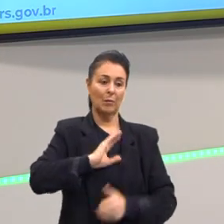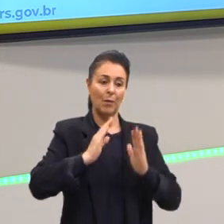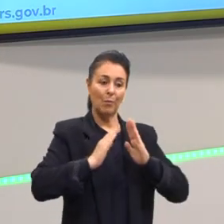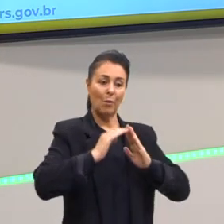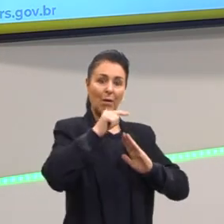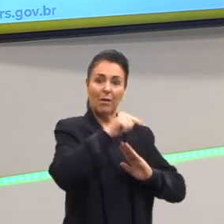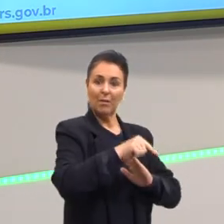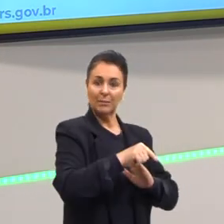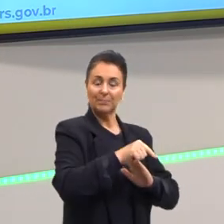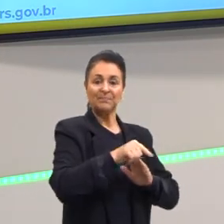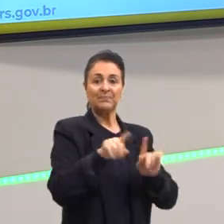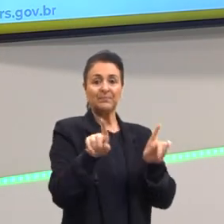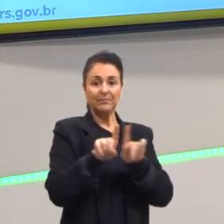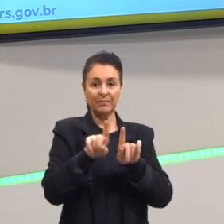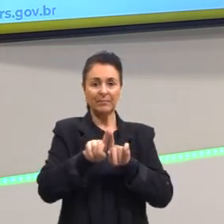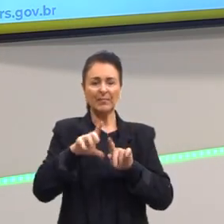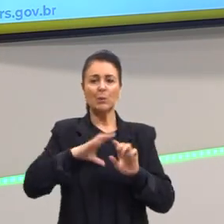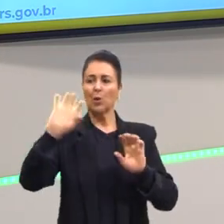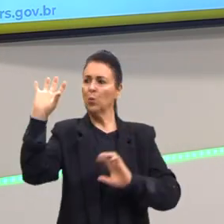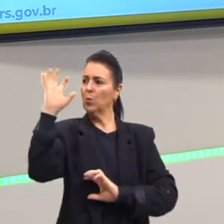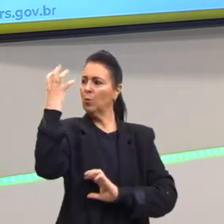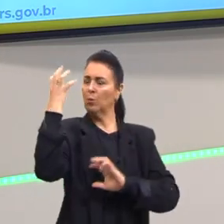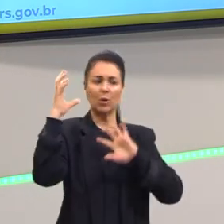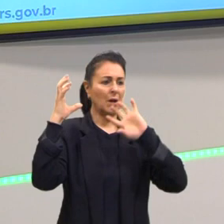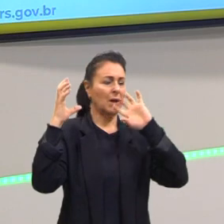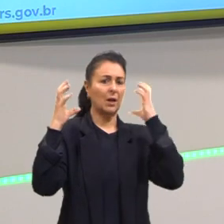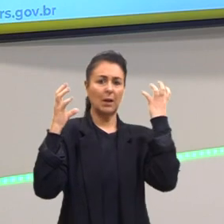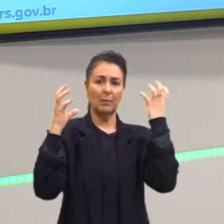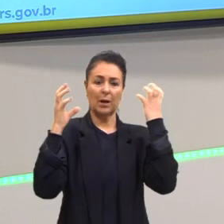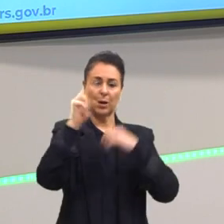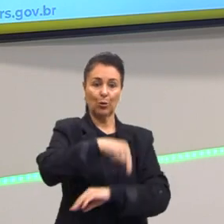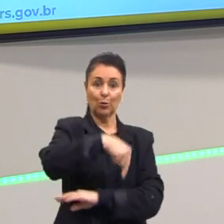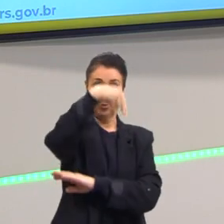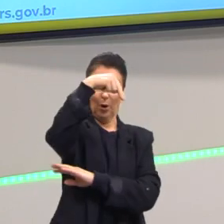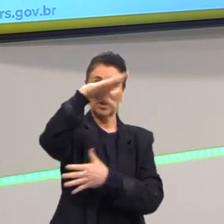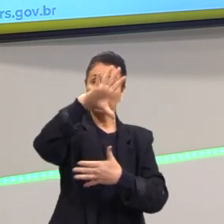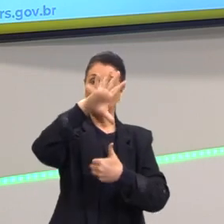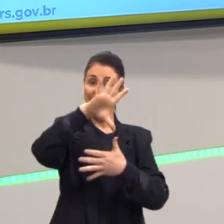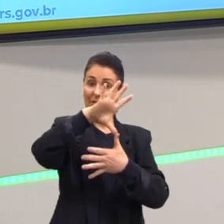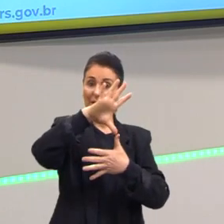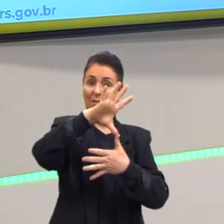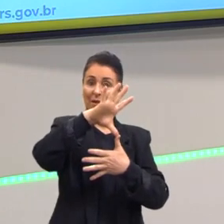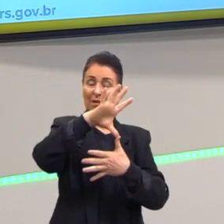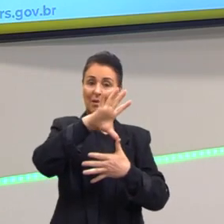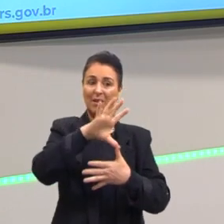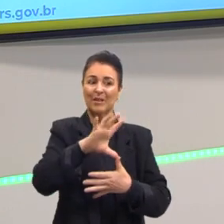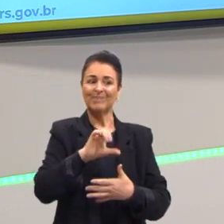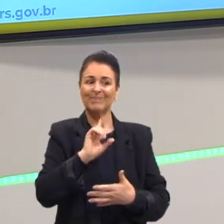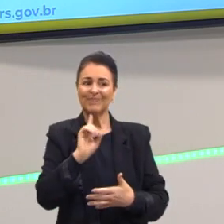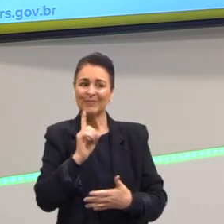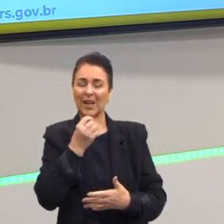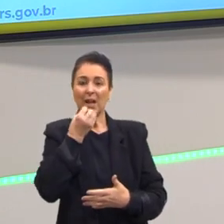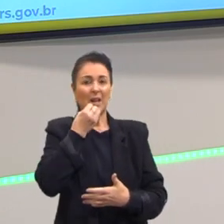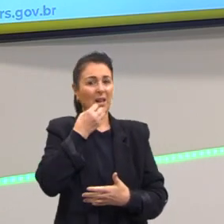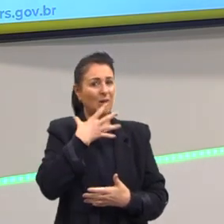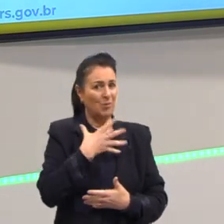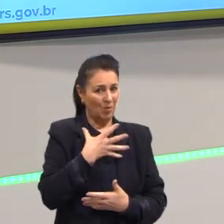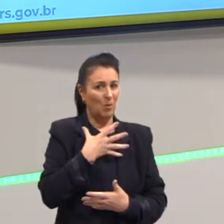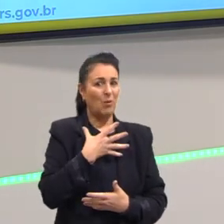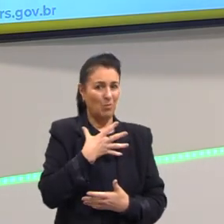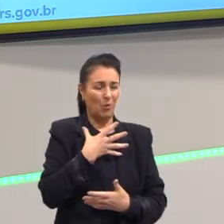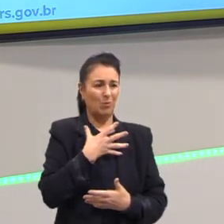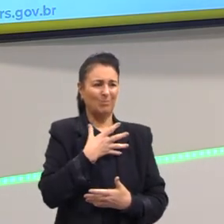clima, talvez uma desculpa, mas o clima do Norte não oferecia tanta possibilidade de